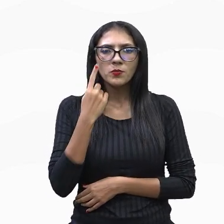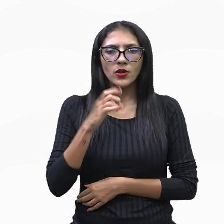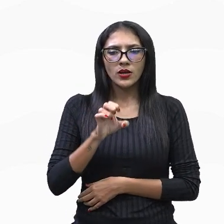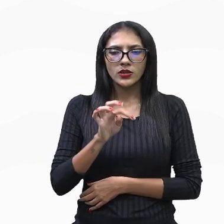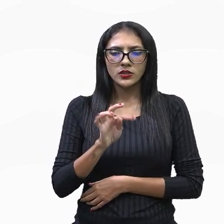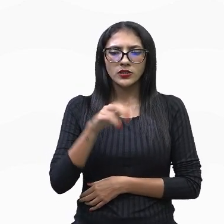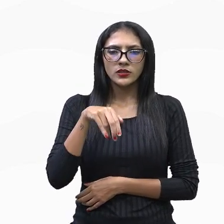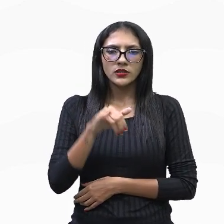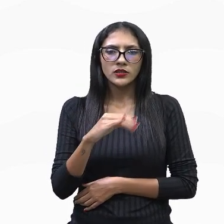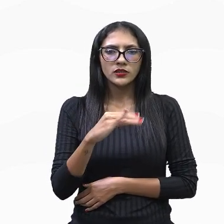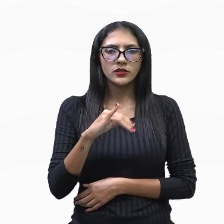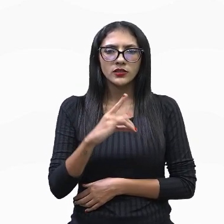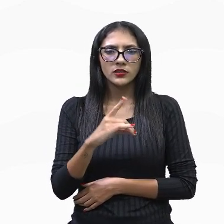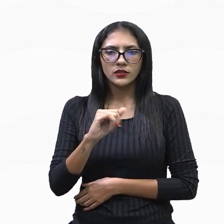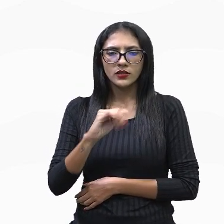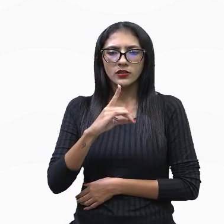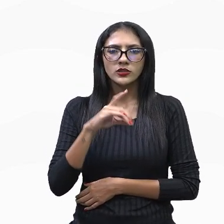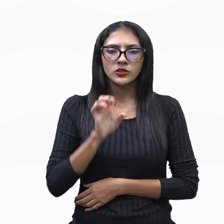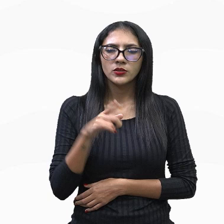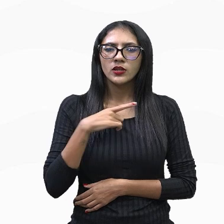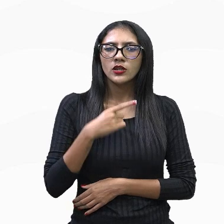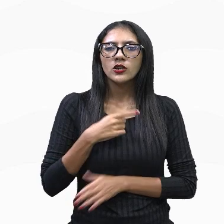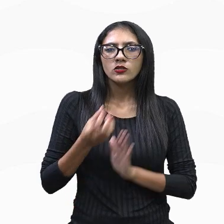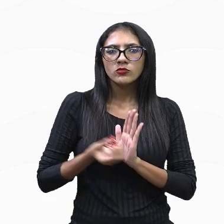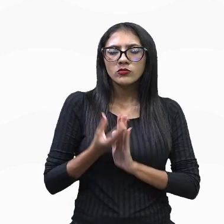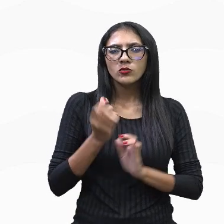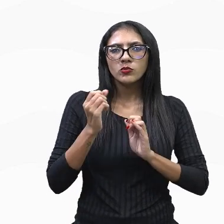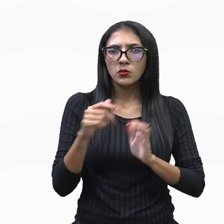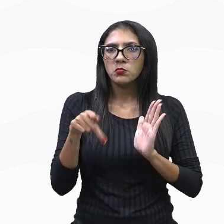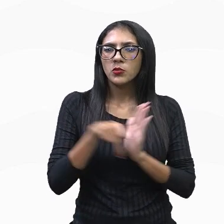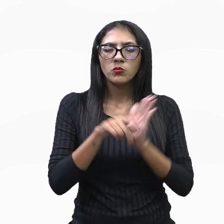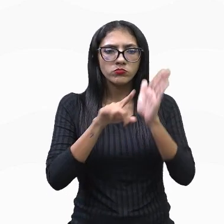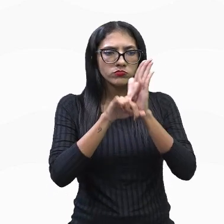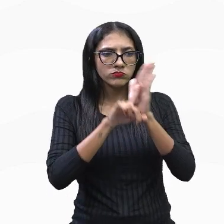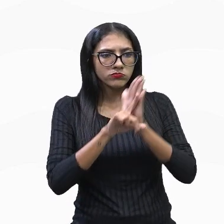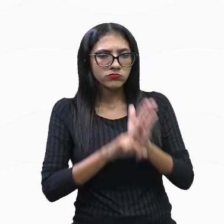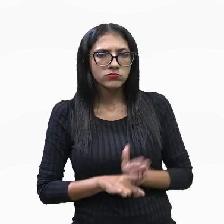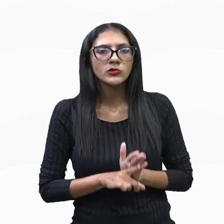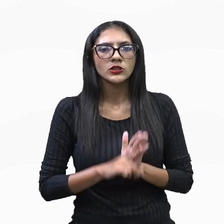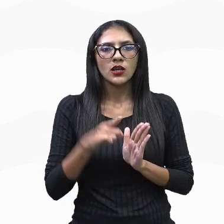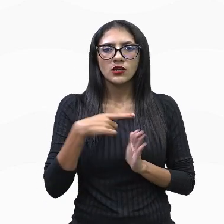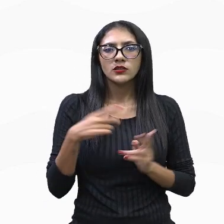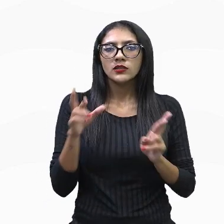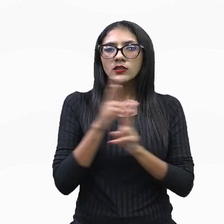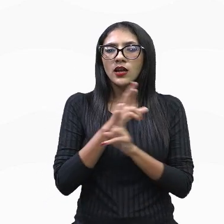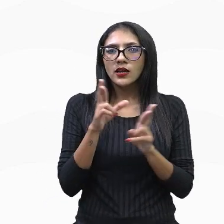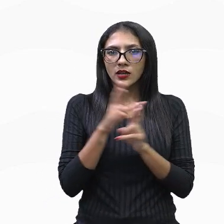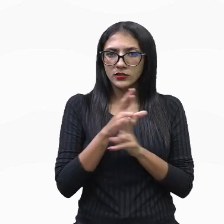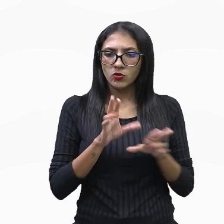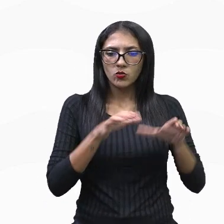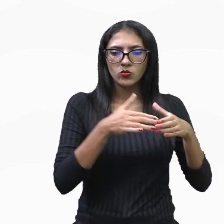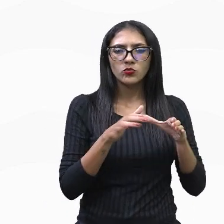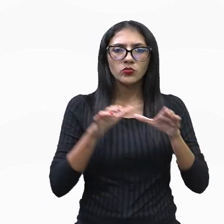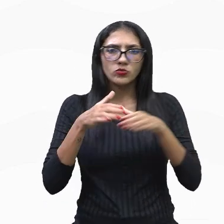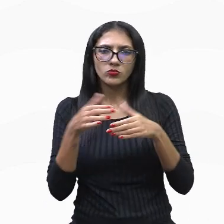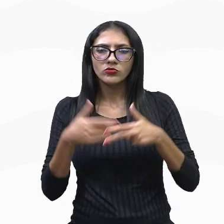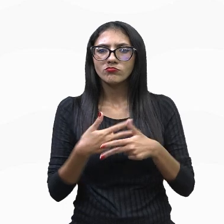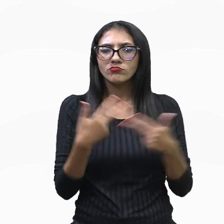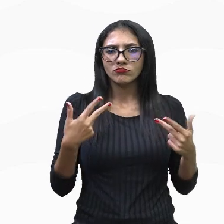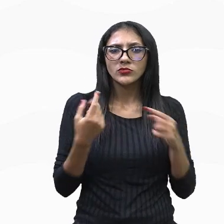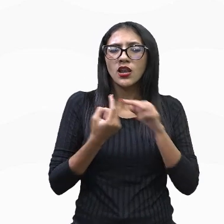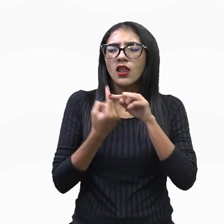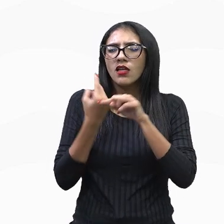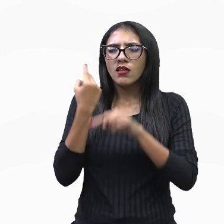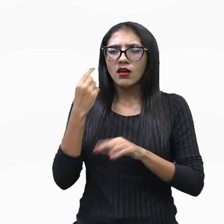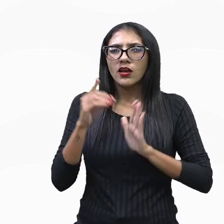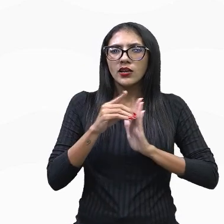neologismo. Ele surgiu no âmbito dos estudos sobre essas relações interétnicas. Lá no início da década